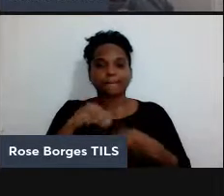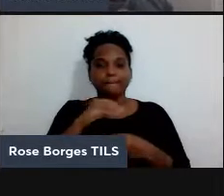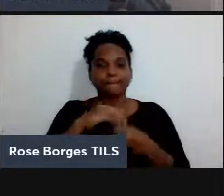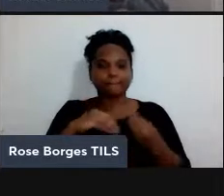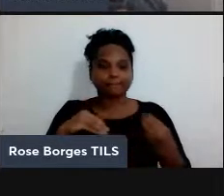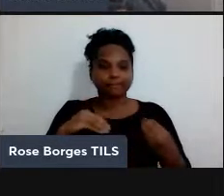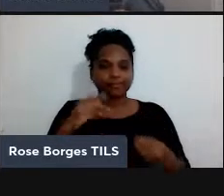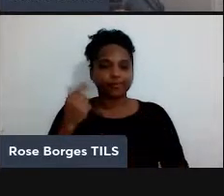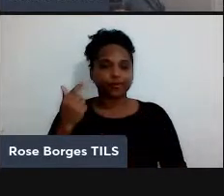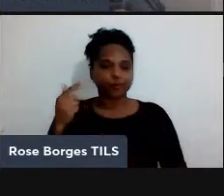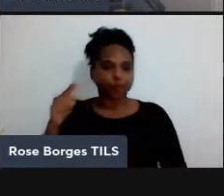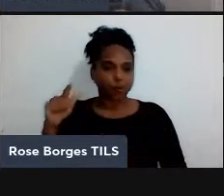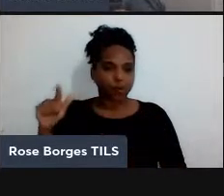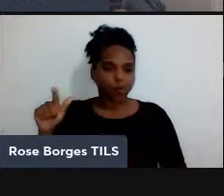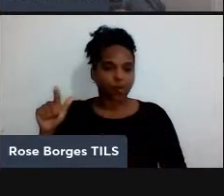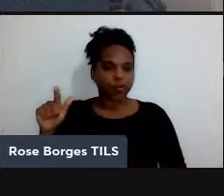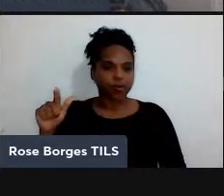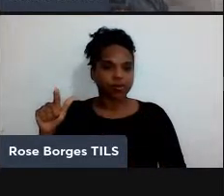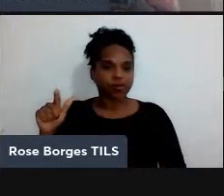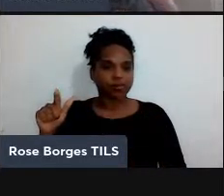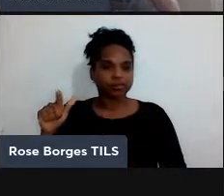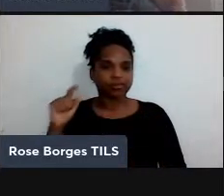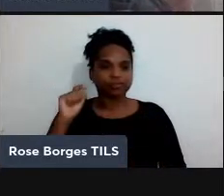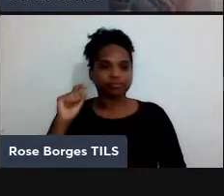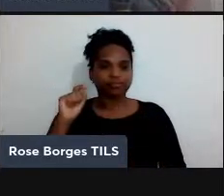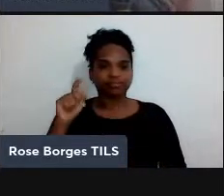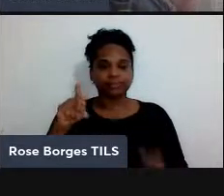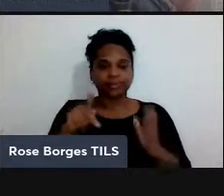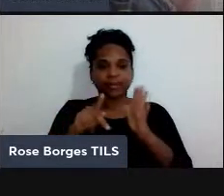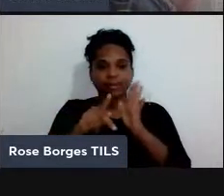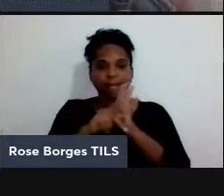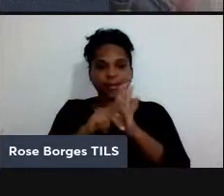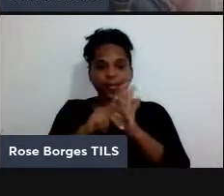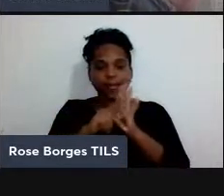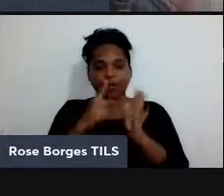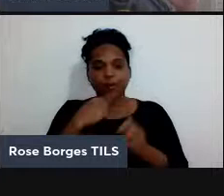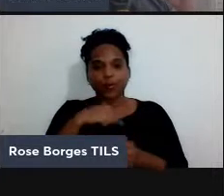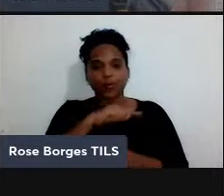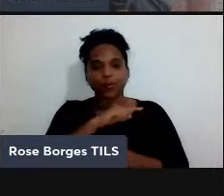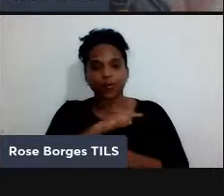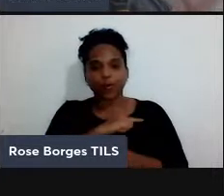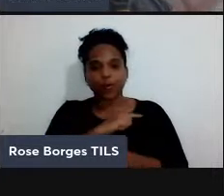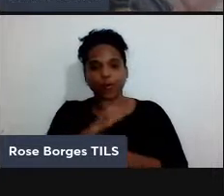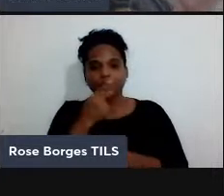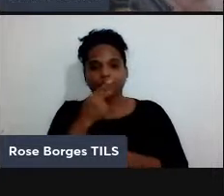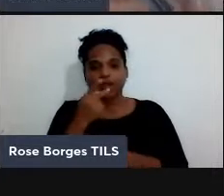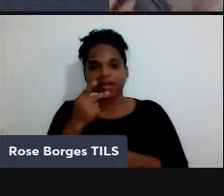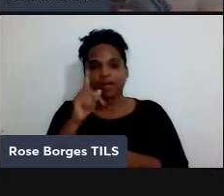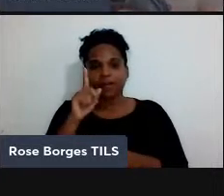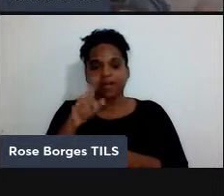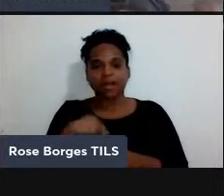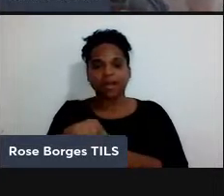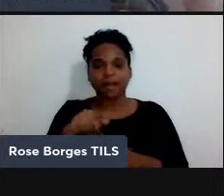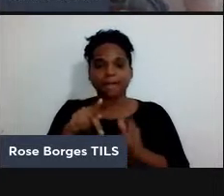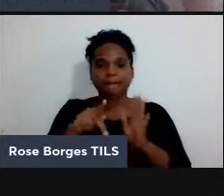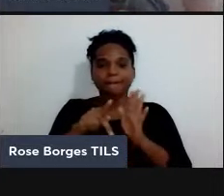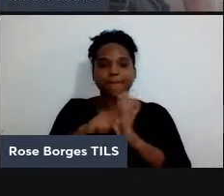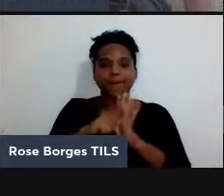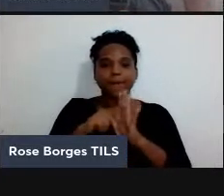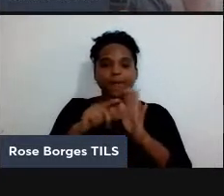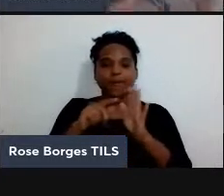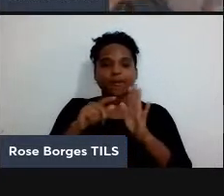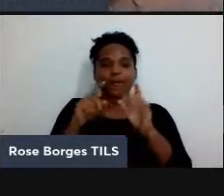aplicação da comunicação quântica é o que a gente chama de computação quântica a cegas. Qual que a ideia? Então,